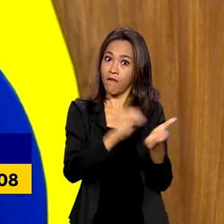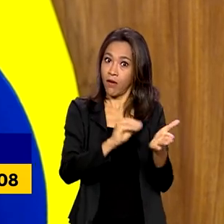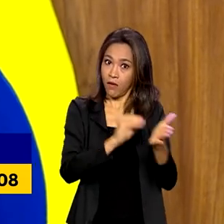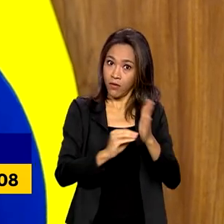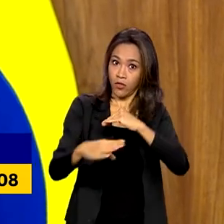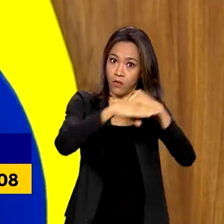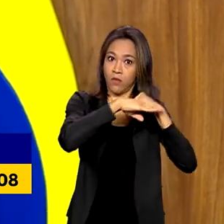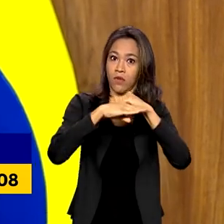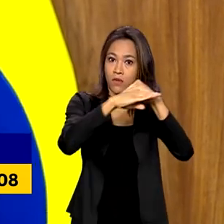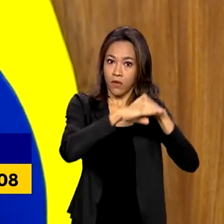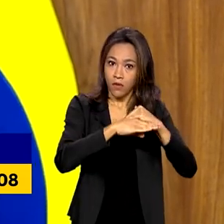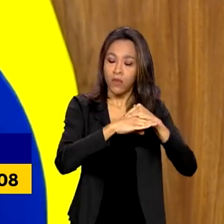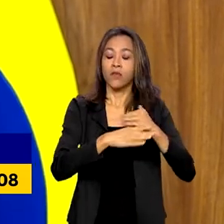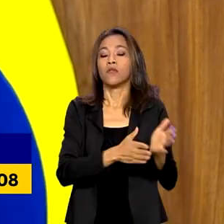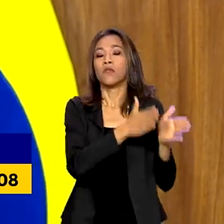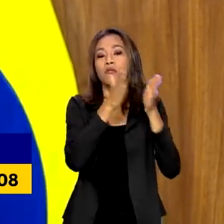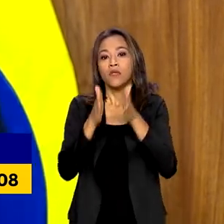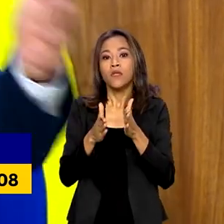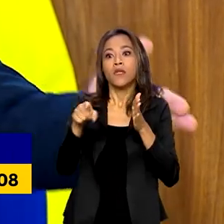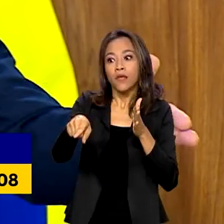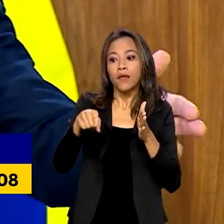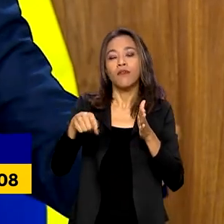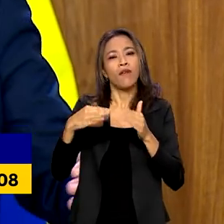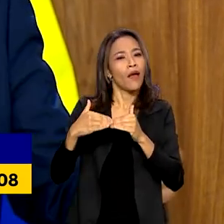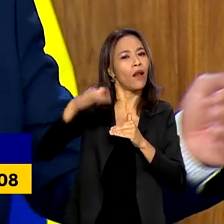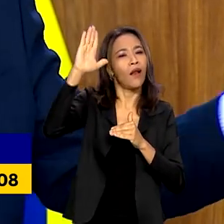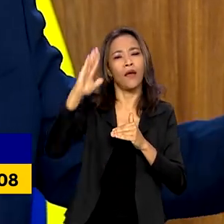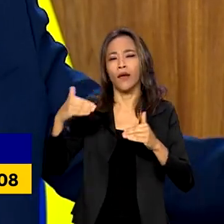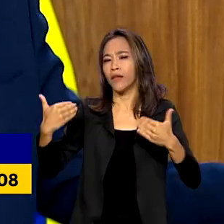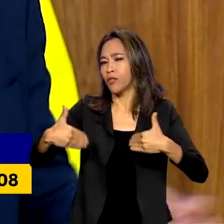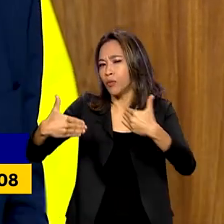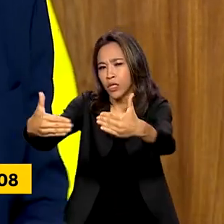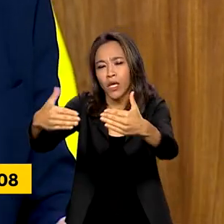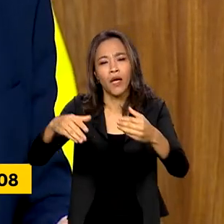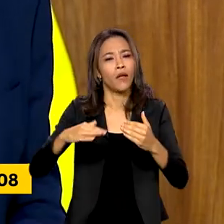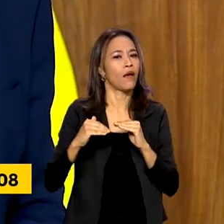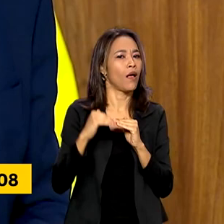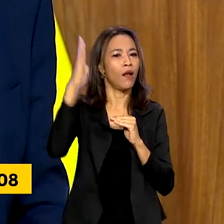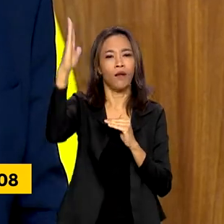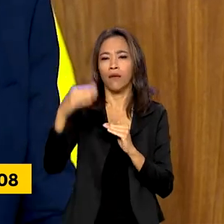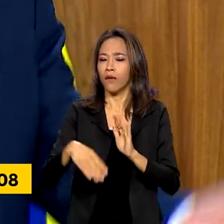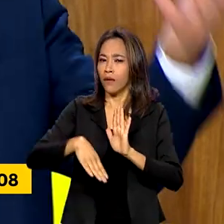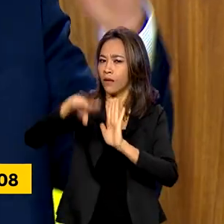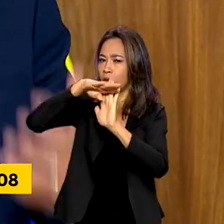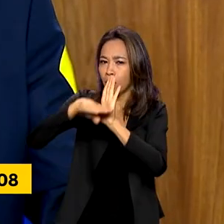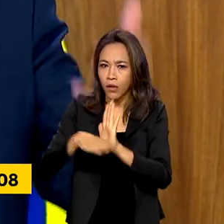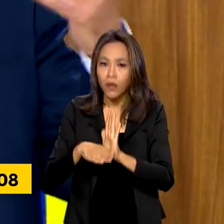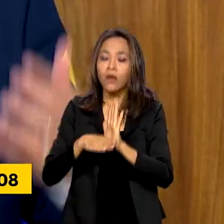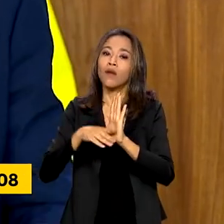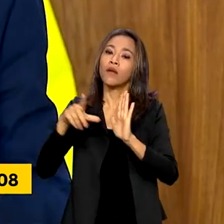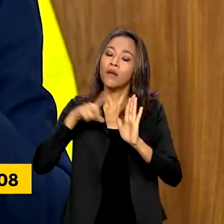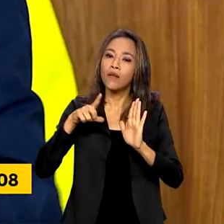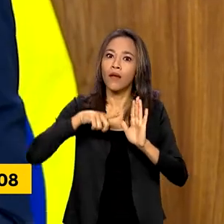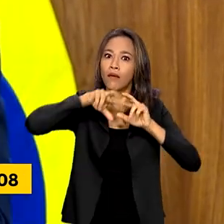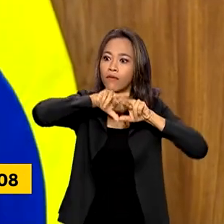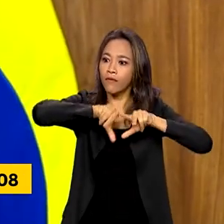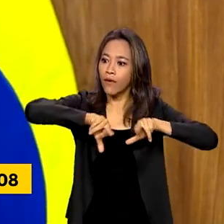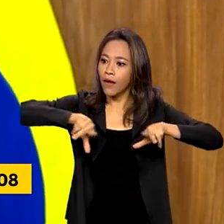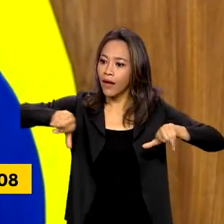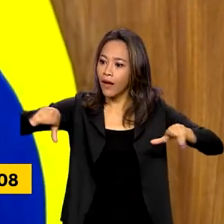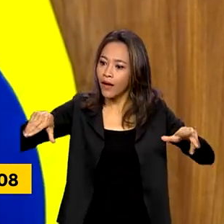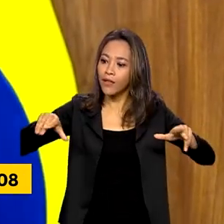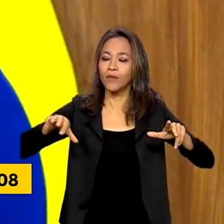ultrapasse um ministério, ultrapasse um programa, ultrapasse um espaço da sociedade e envolva um conjunto de atores